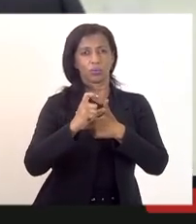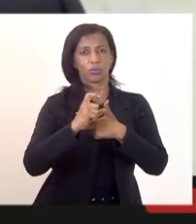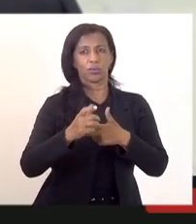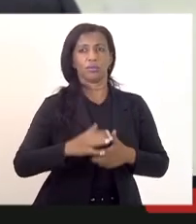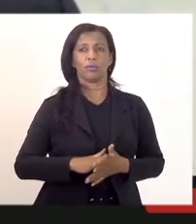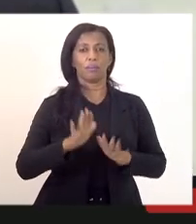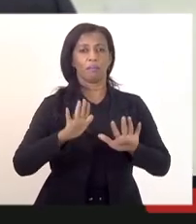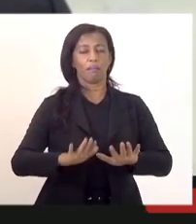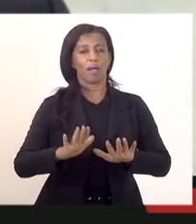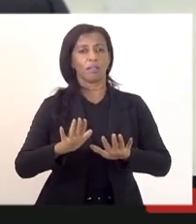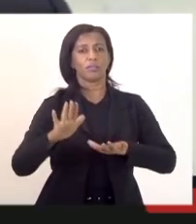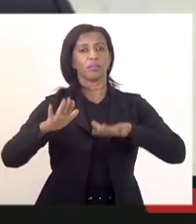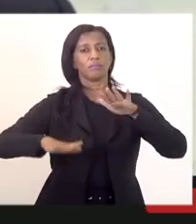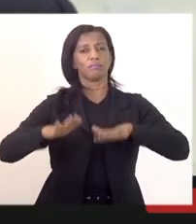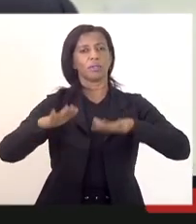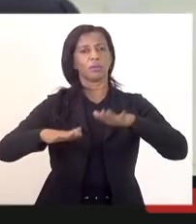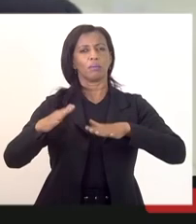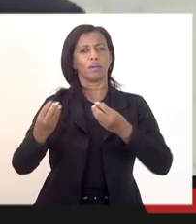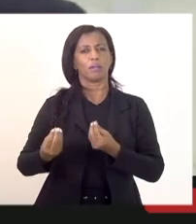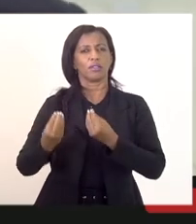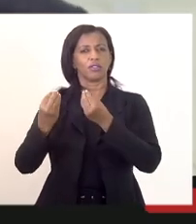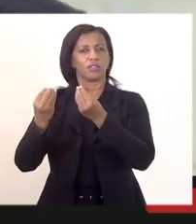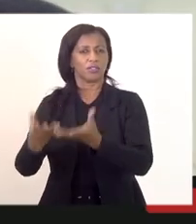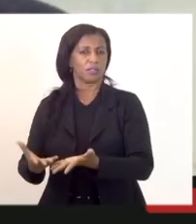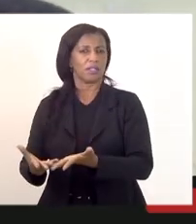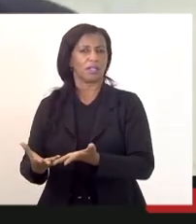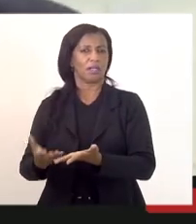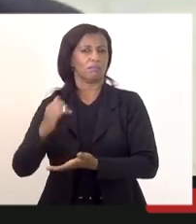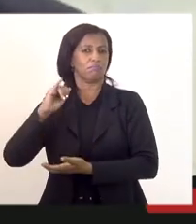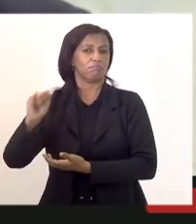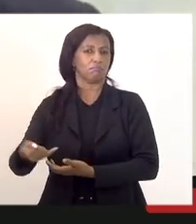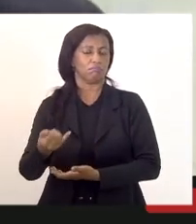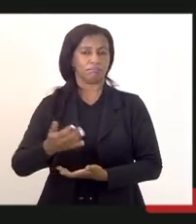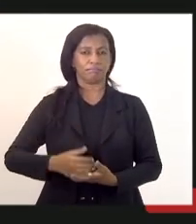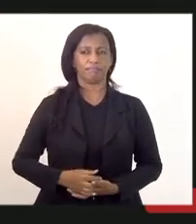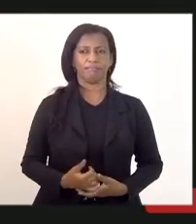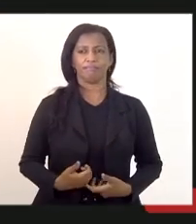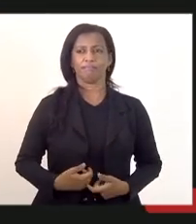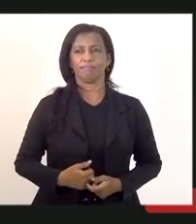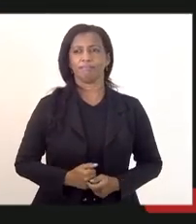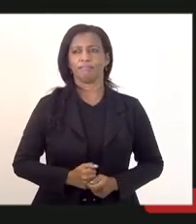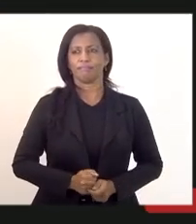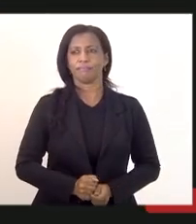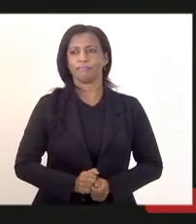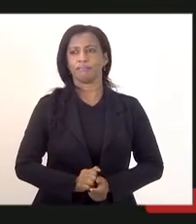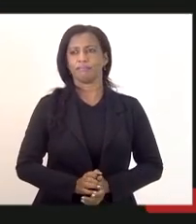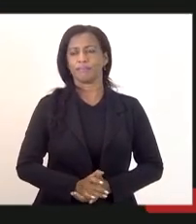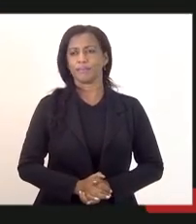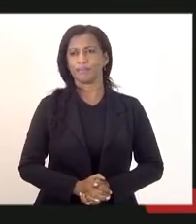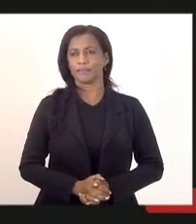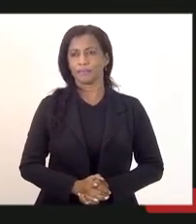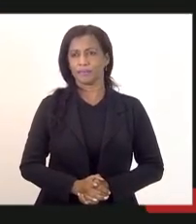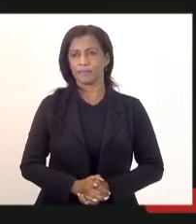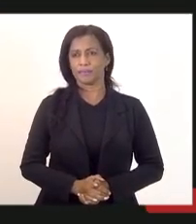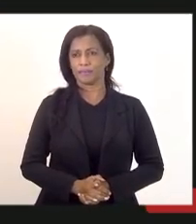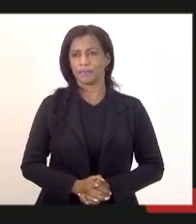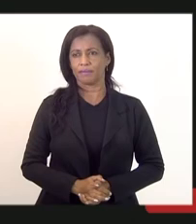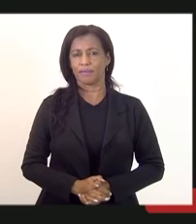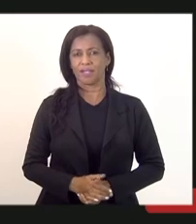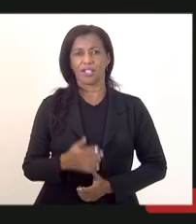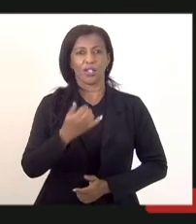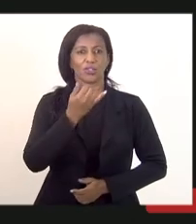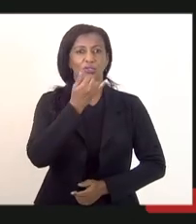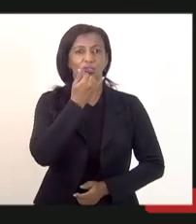pelo menos está dando voz e isso tem surtido efeito então deputado Rodrigo me permita uma parte eu